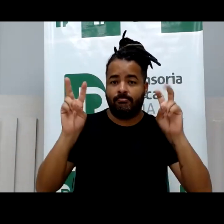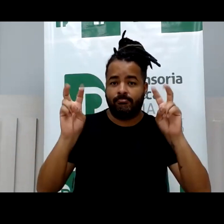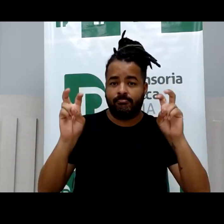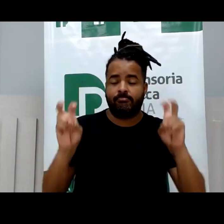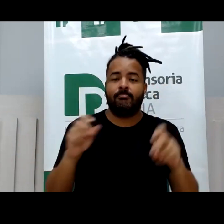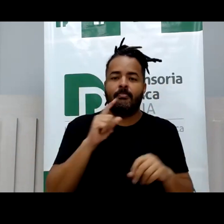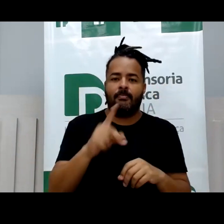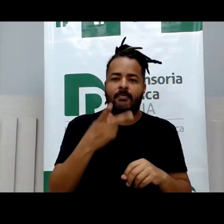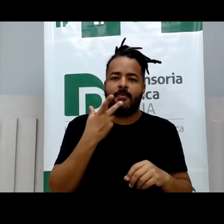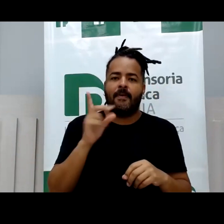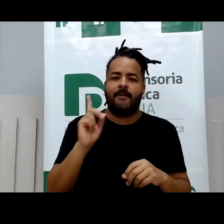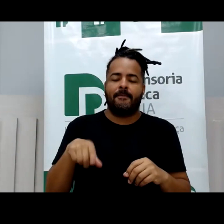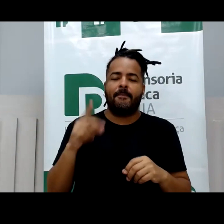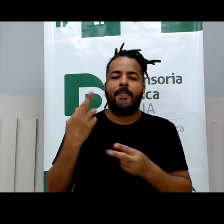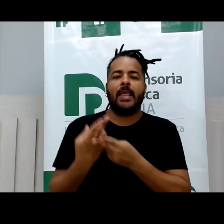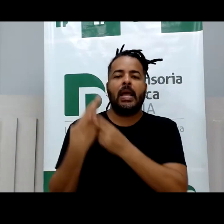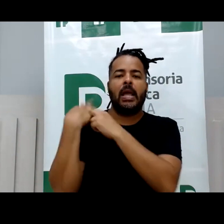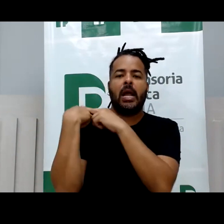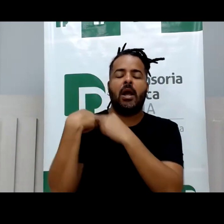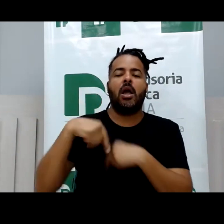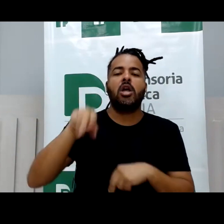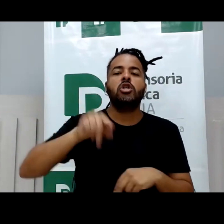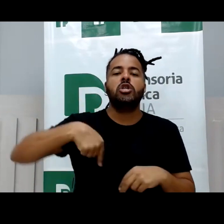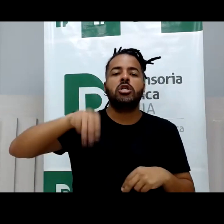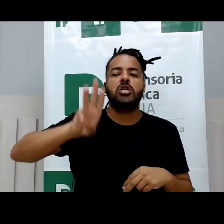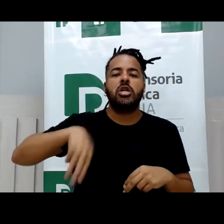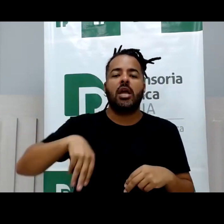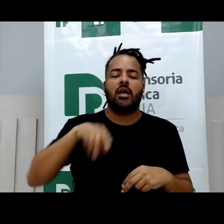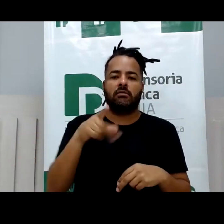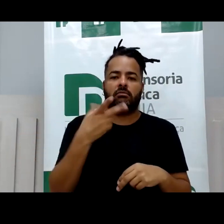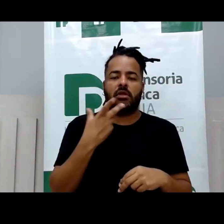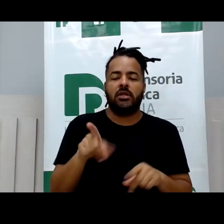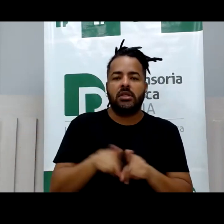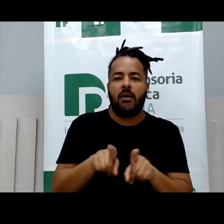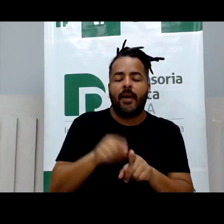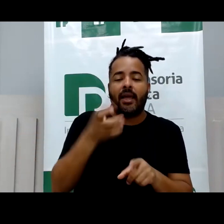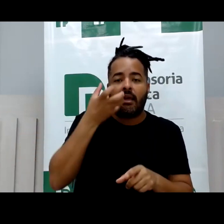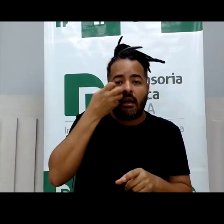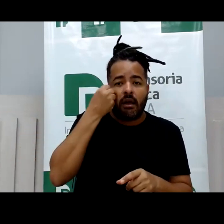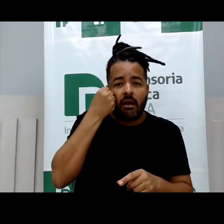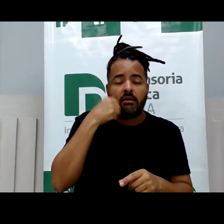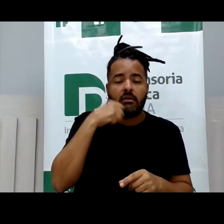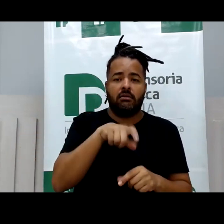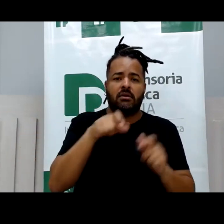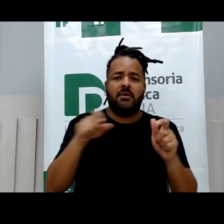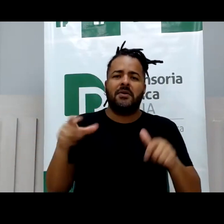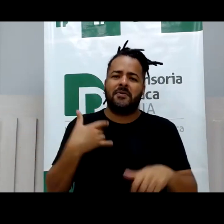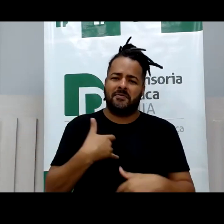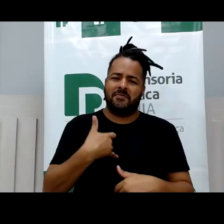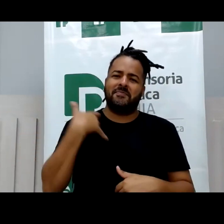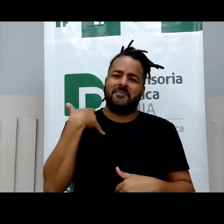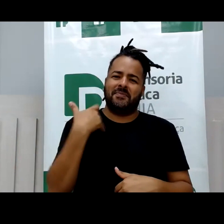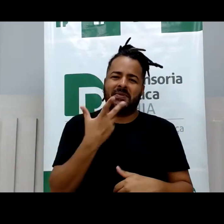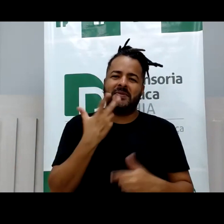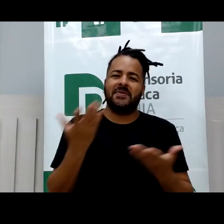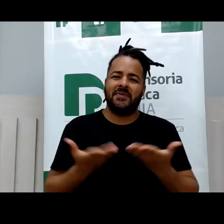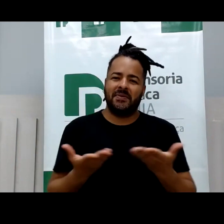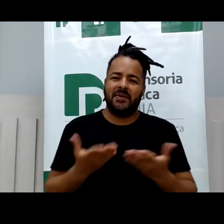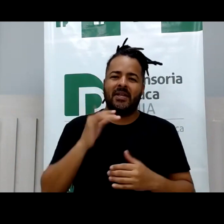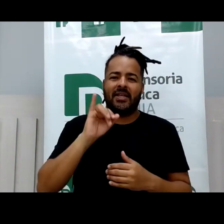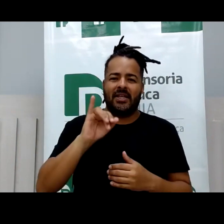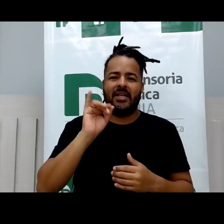parentalidade responsável, questões relacionadas à adoção. Então, eu tenho muito orgulho de fazer parte do IBDFAM. Desde